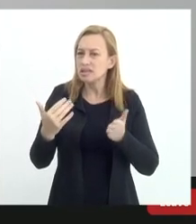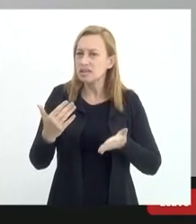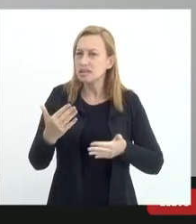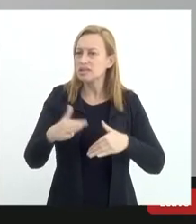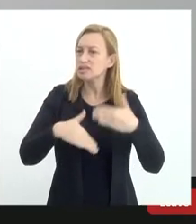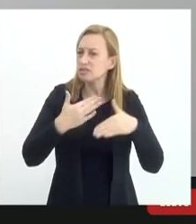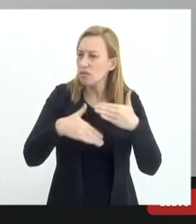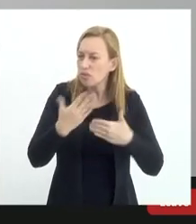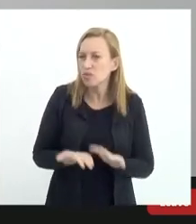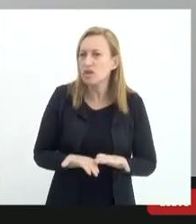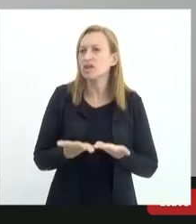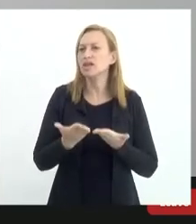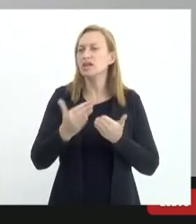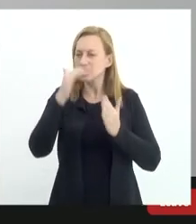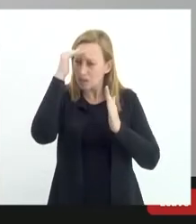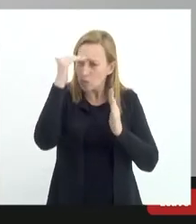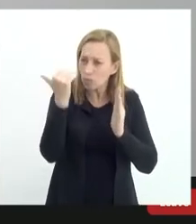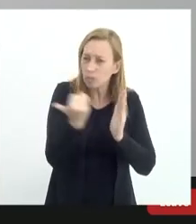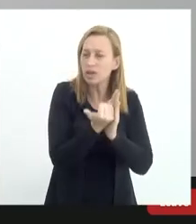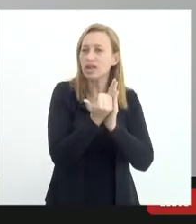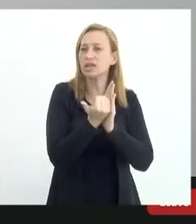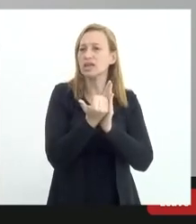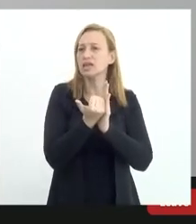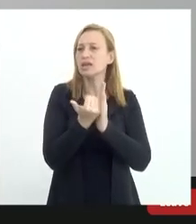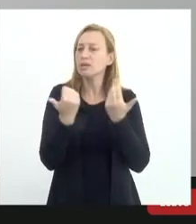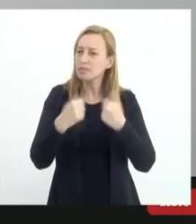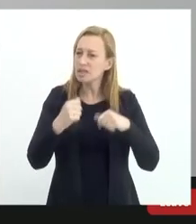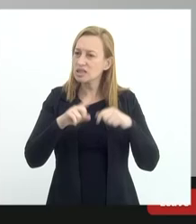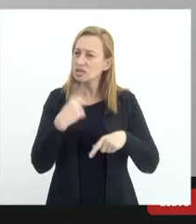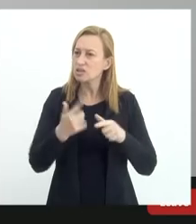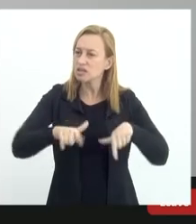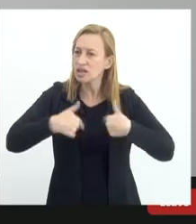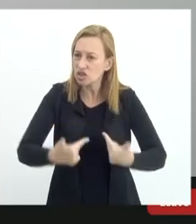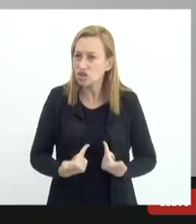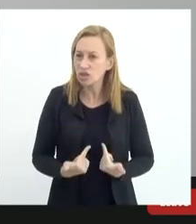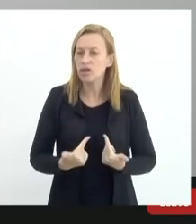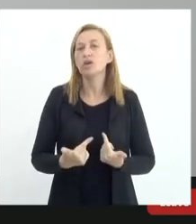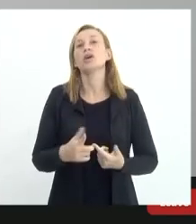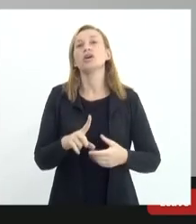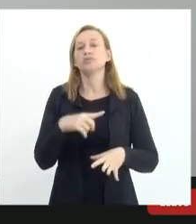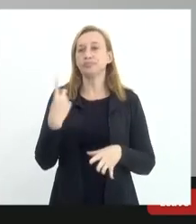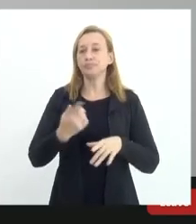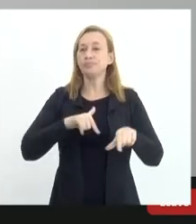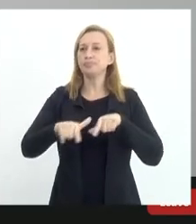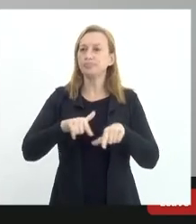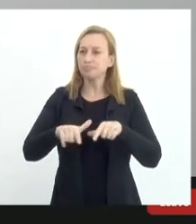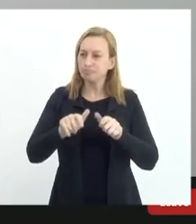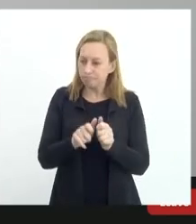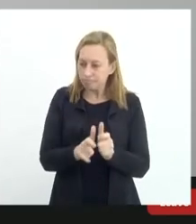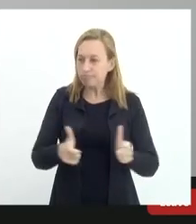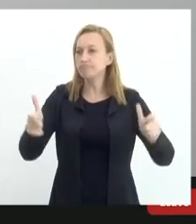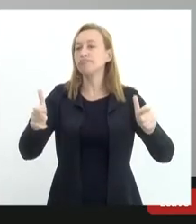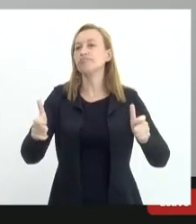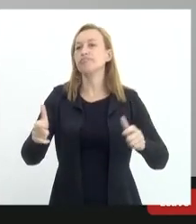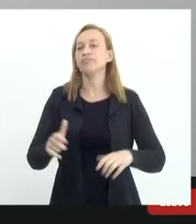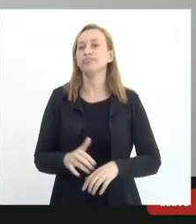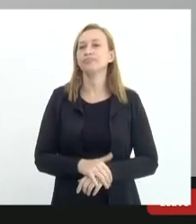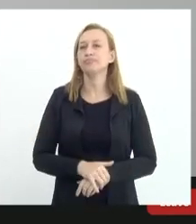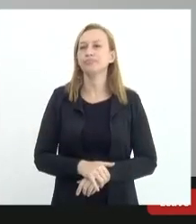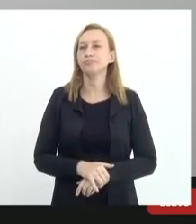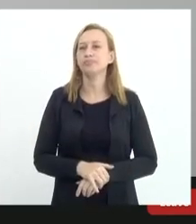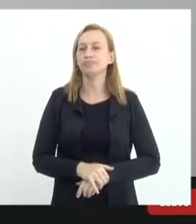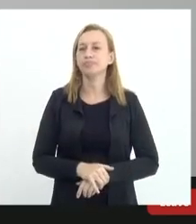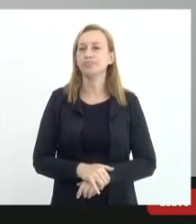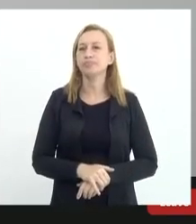e aí eu quero dizer eu sou membro da CPI que é presidida pela Marta a CPI tem feito um trabalho de ampla interlocução de